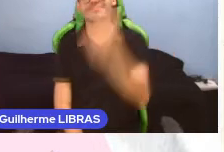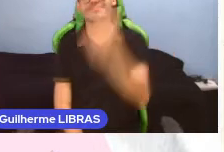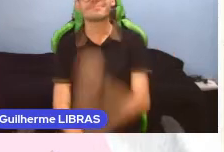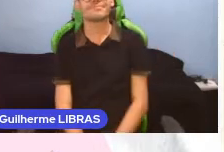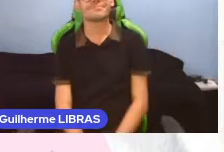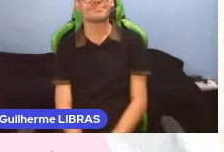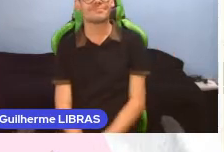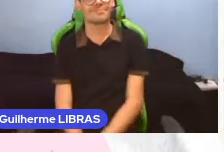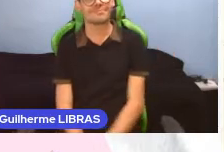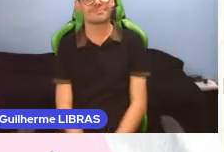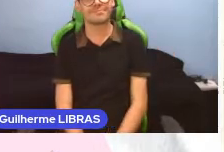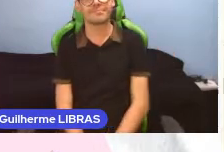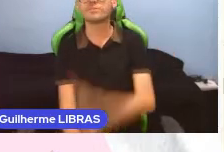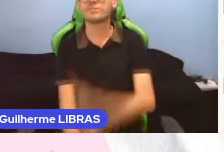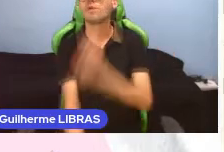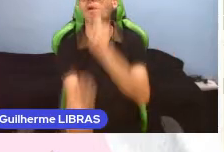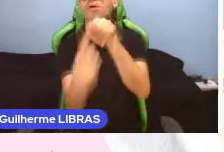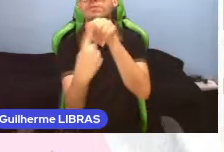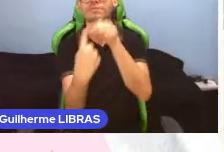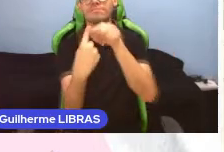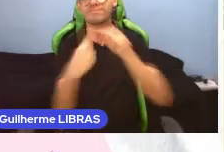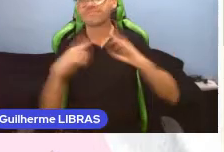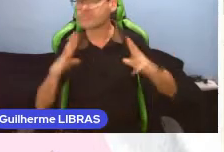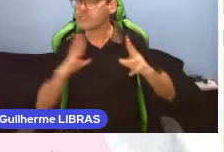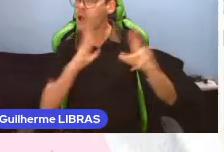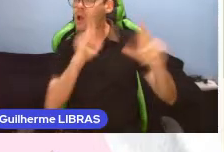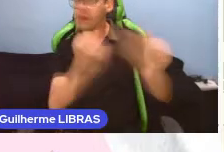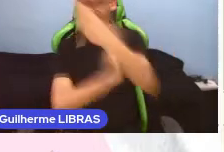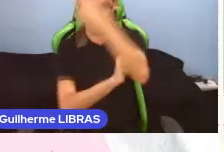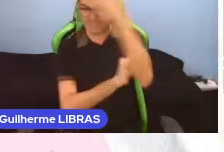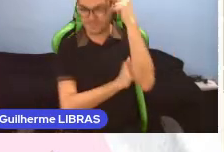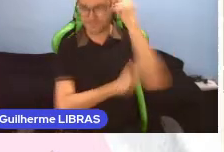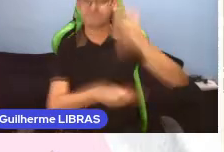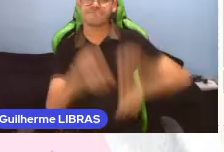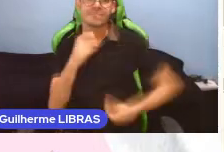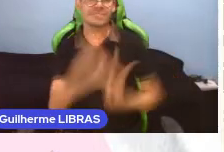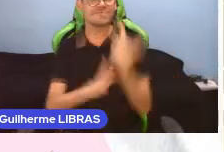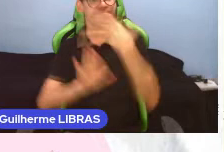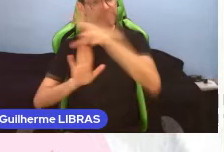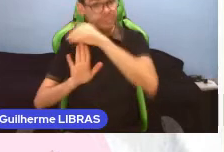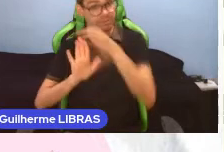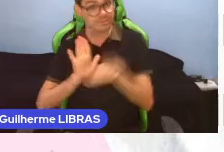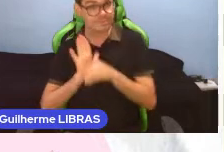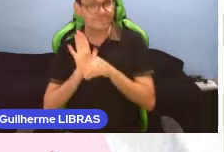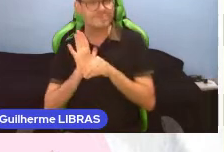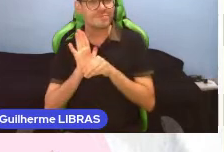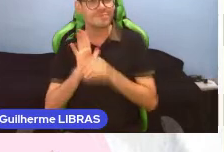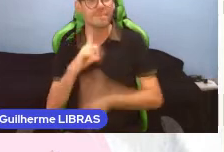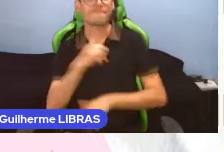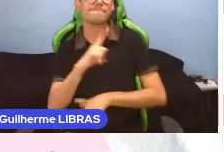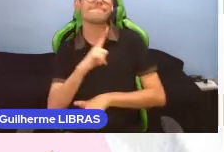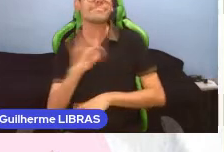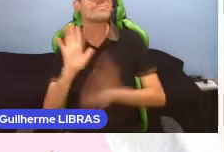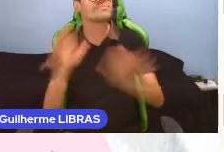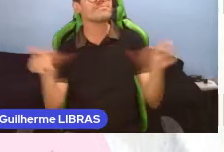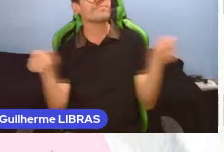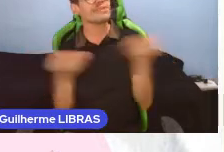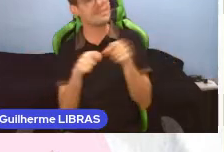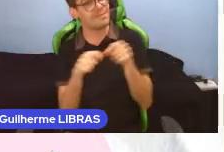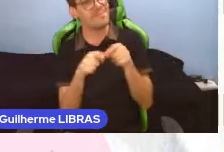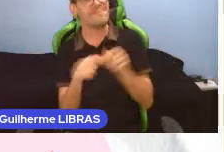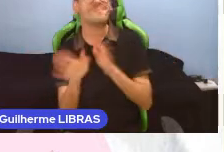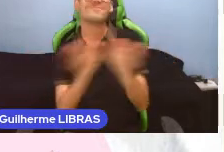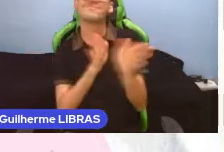O intuito é que todas as pessoas que produzirem conteúdo procurem já o fazer em um formato acessível,